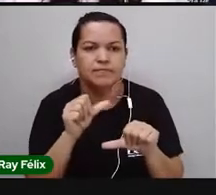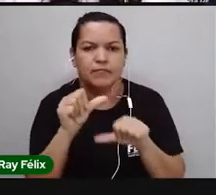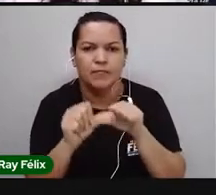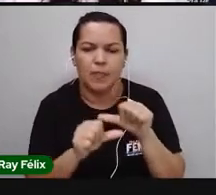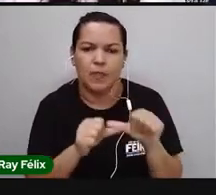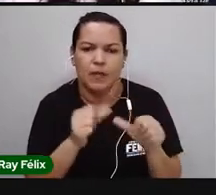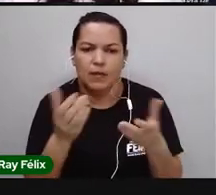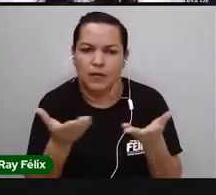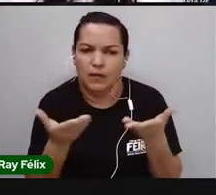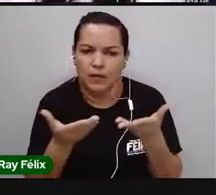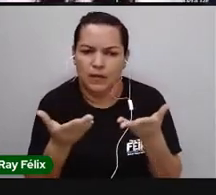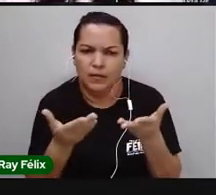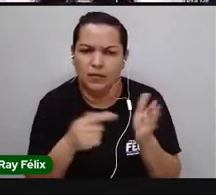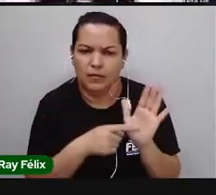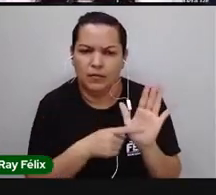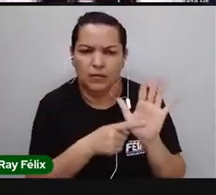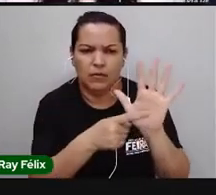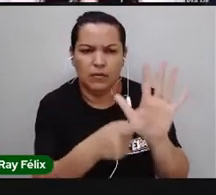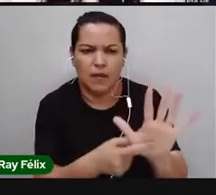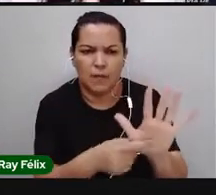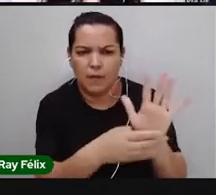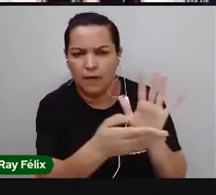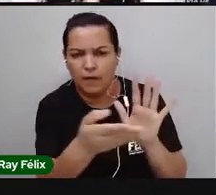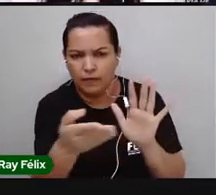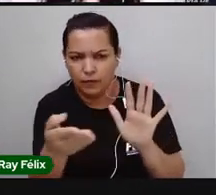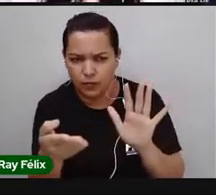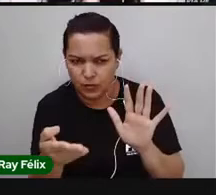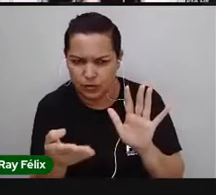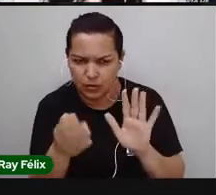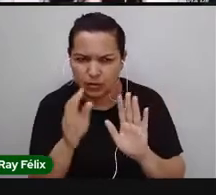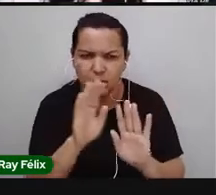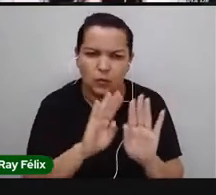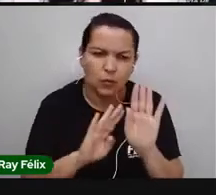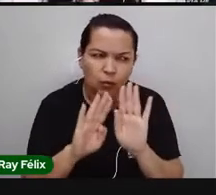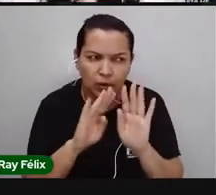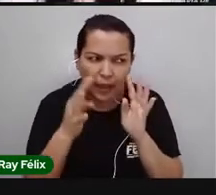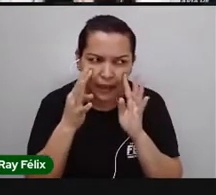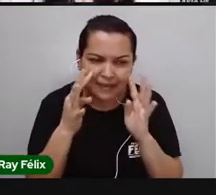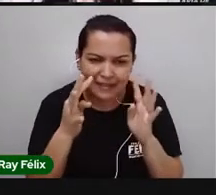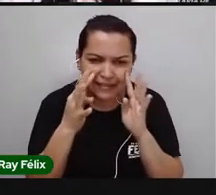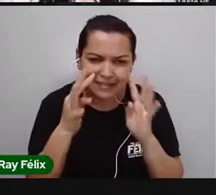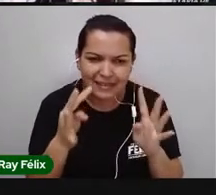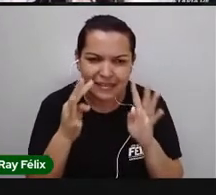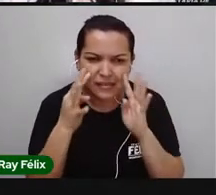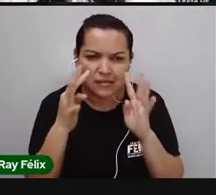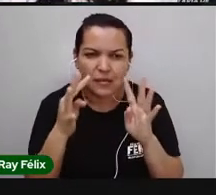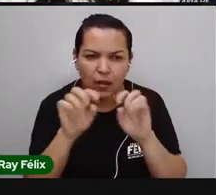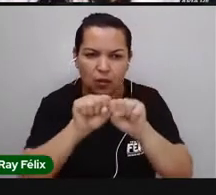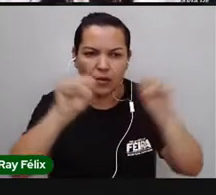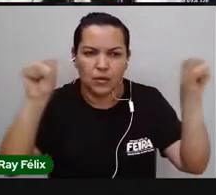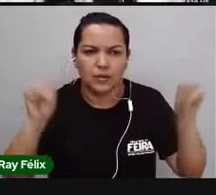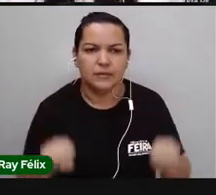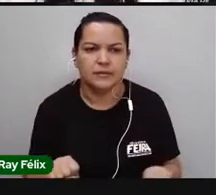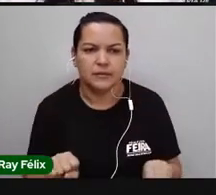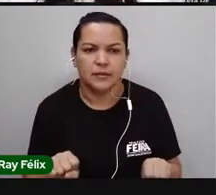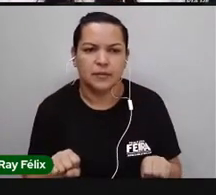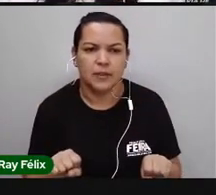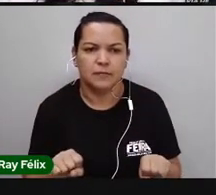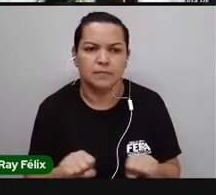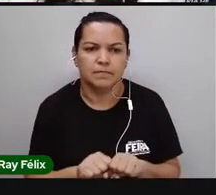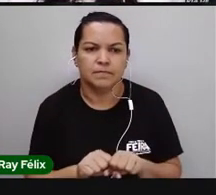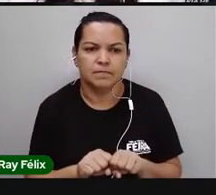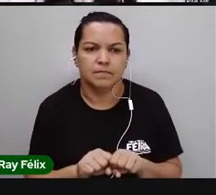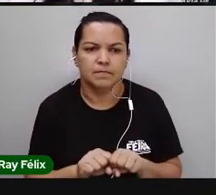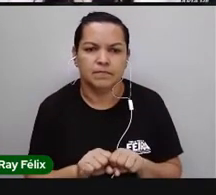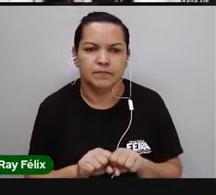Agora, eu quero mostrar pra vocês, com um pouquinho mais de cuidado, de atenção, o nosso sistema, né,